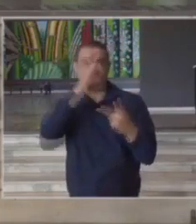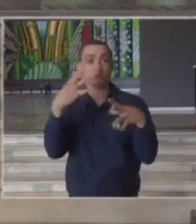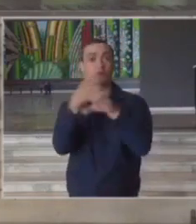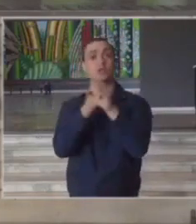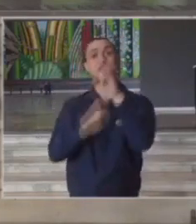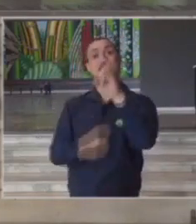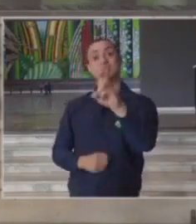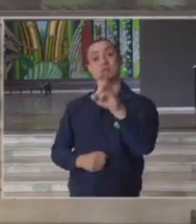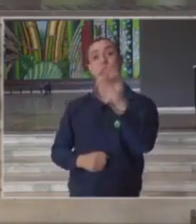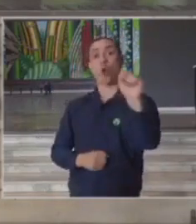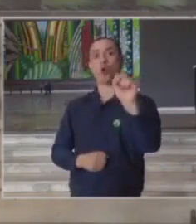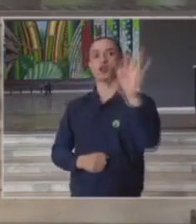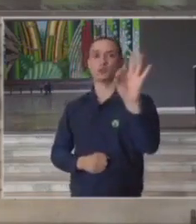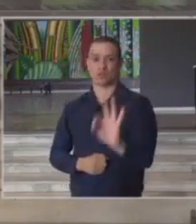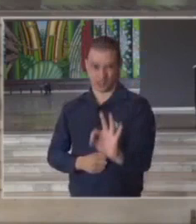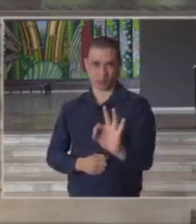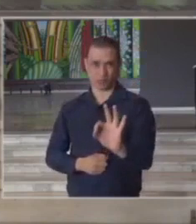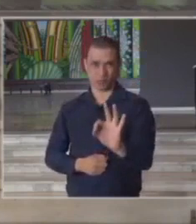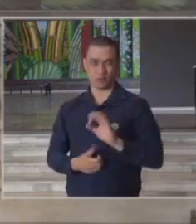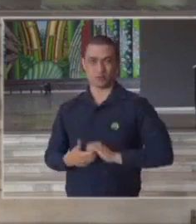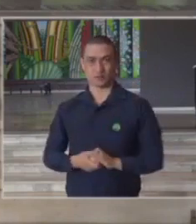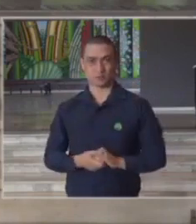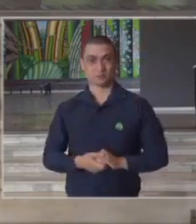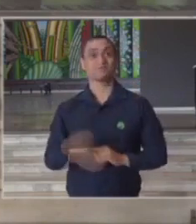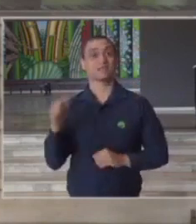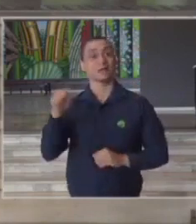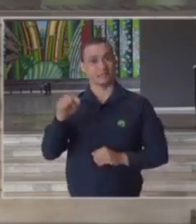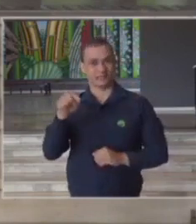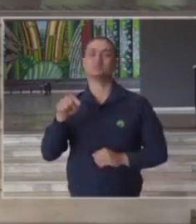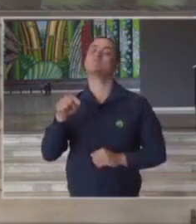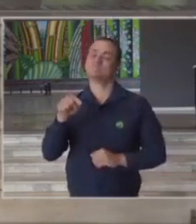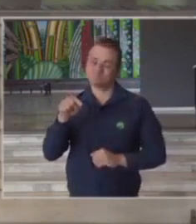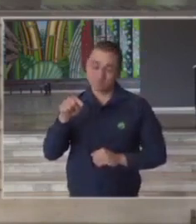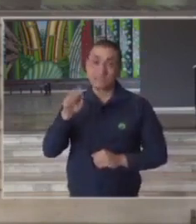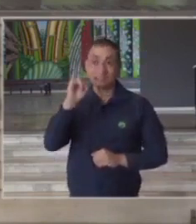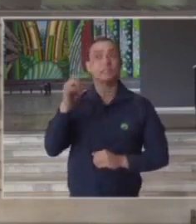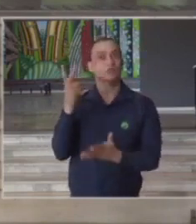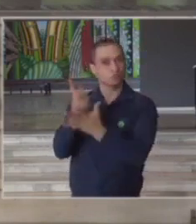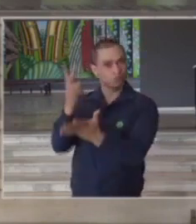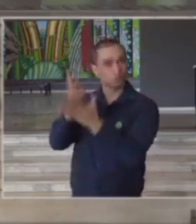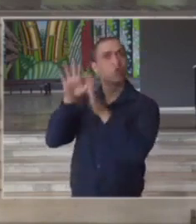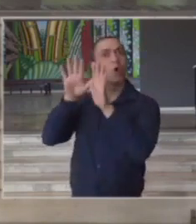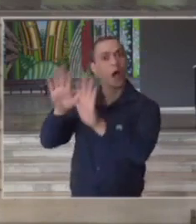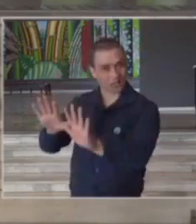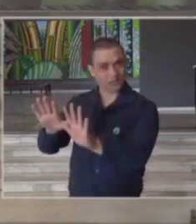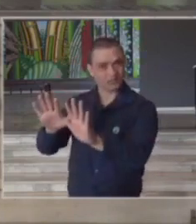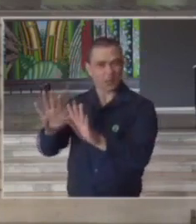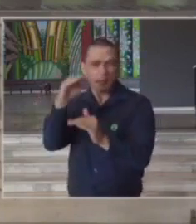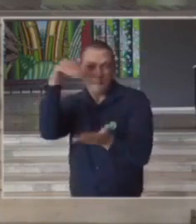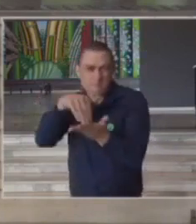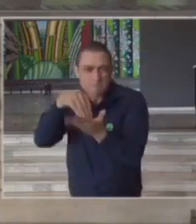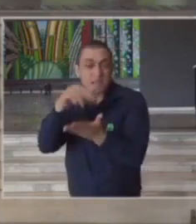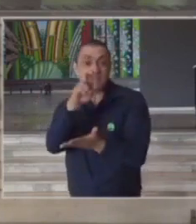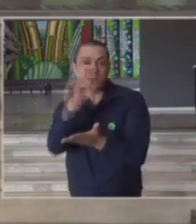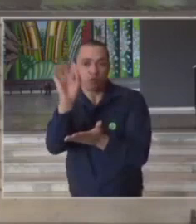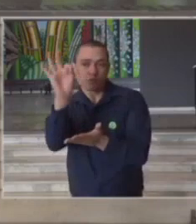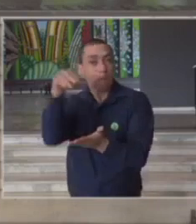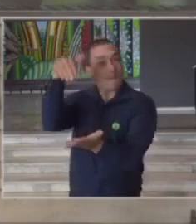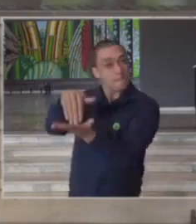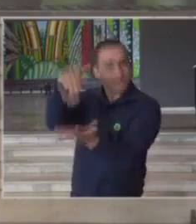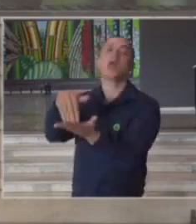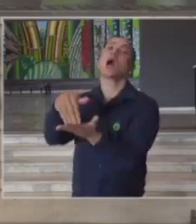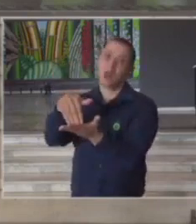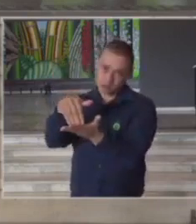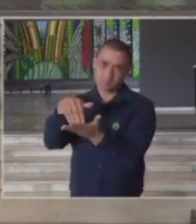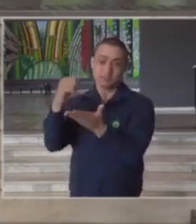58% é nesta base e neste patamar mínimo de 50% que nós